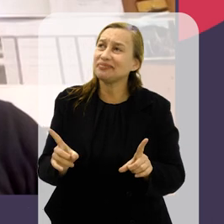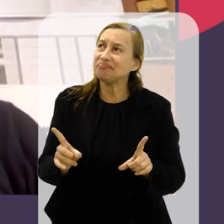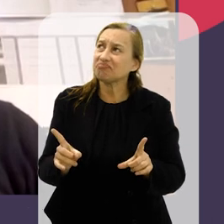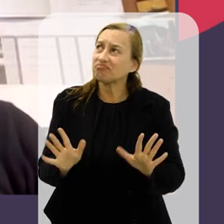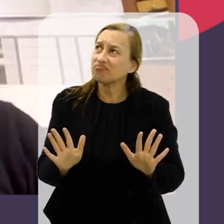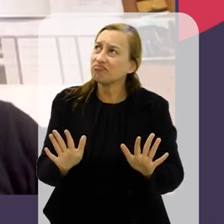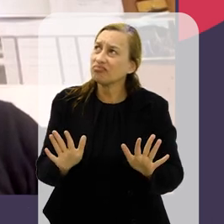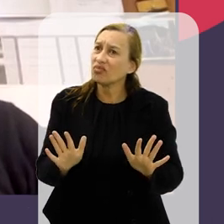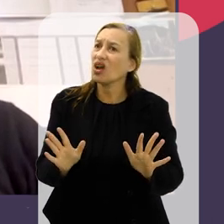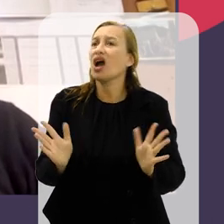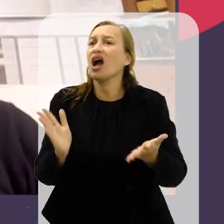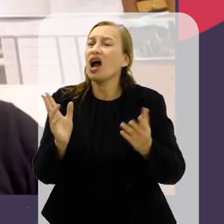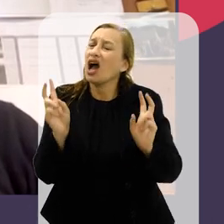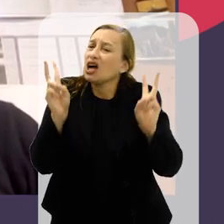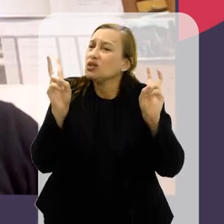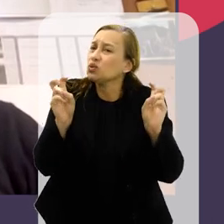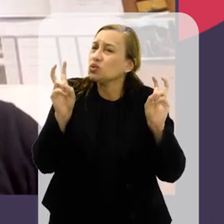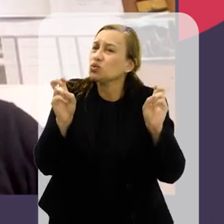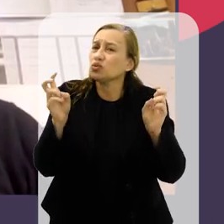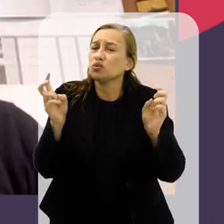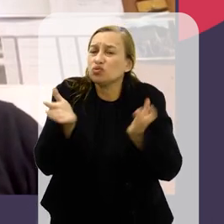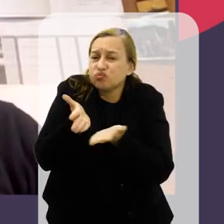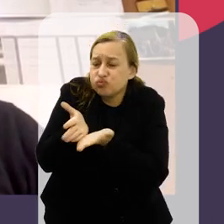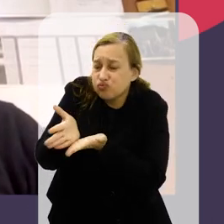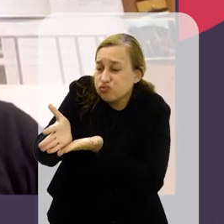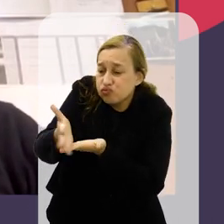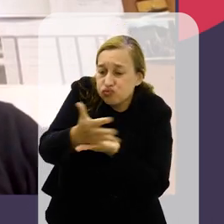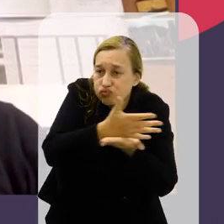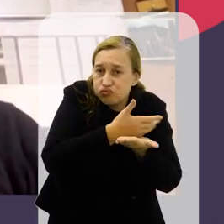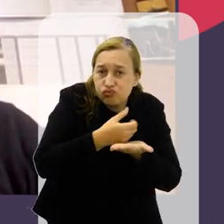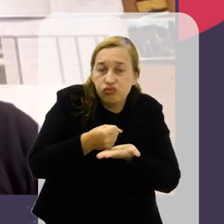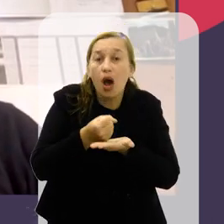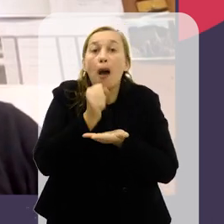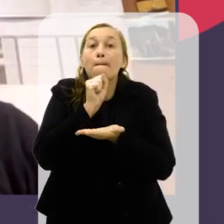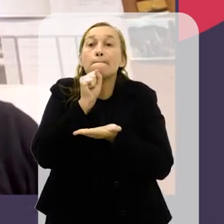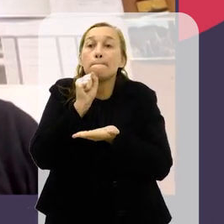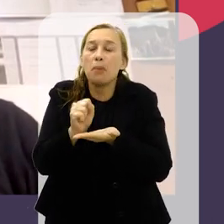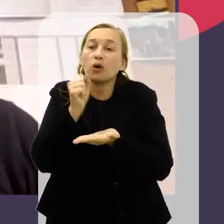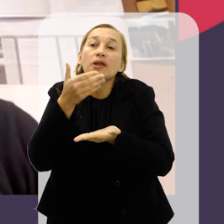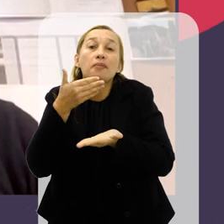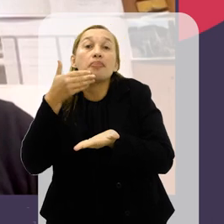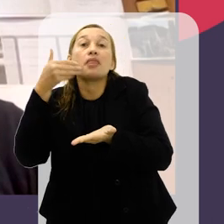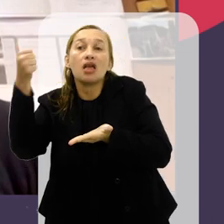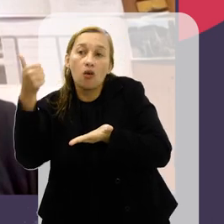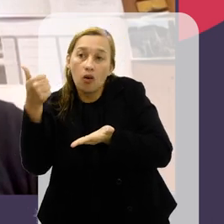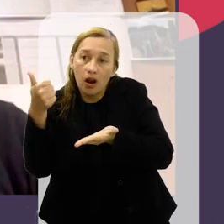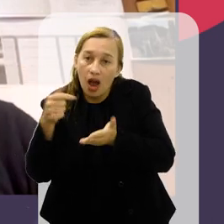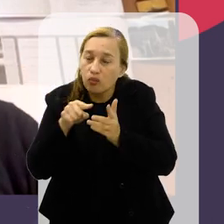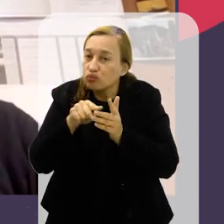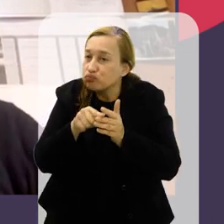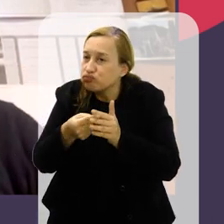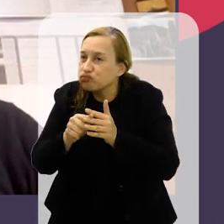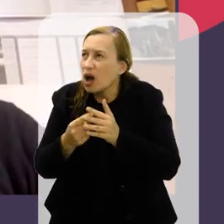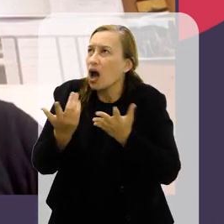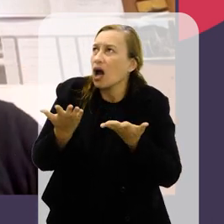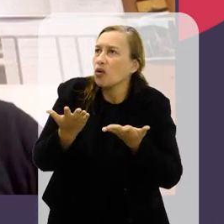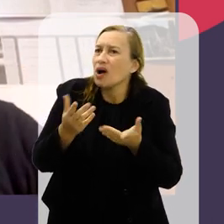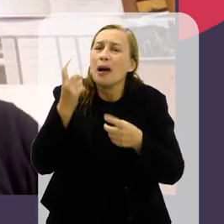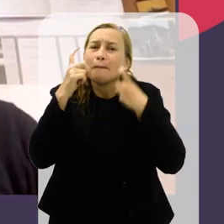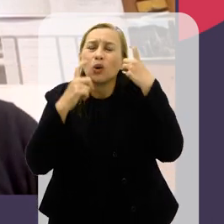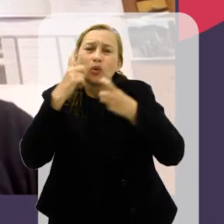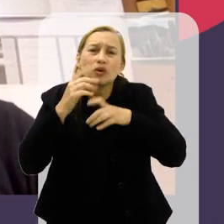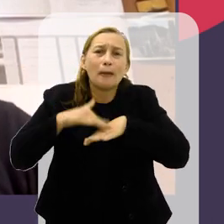questões de dados que podem ser melhoradas, ou seja, uma